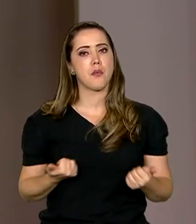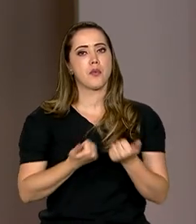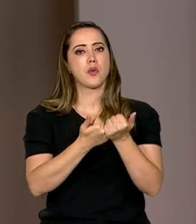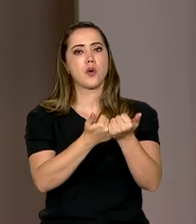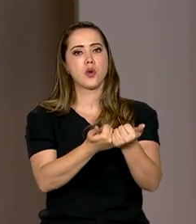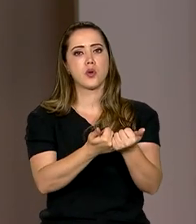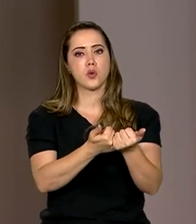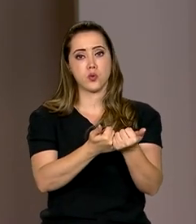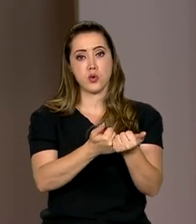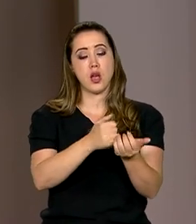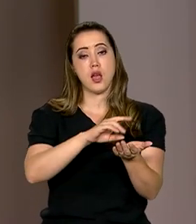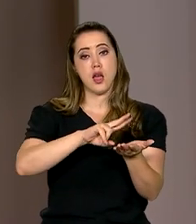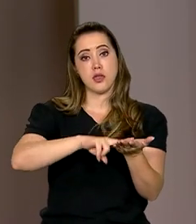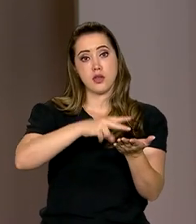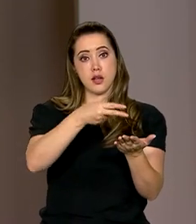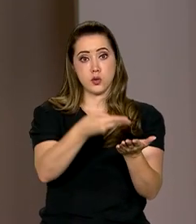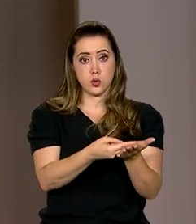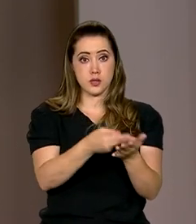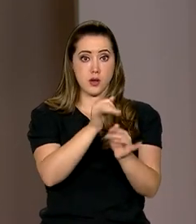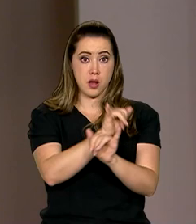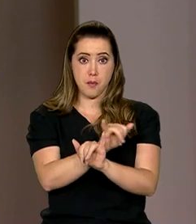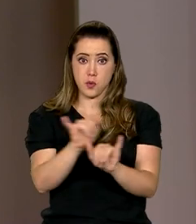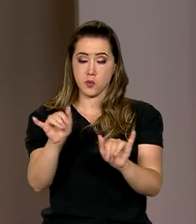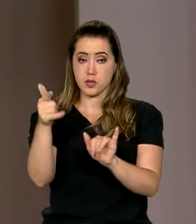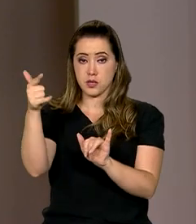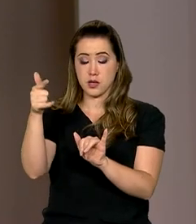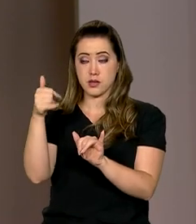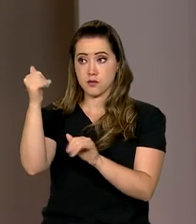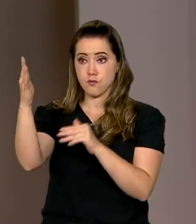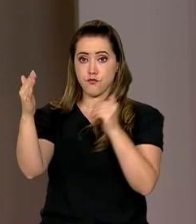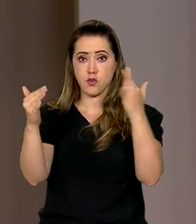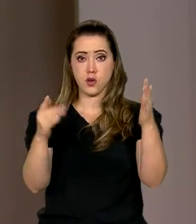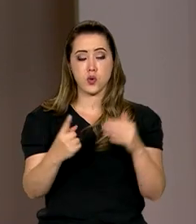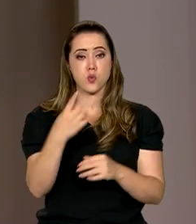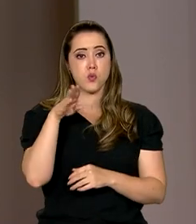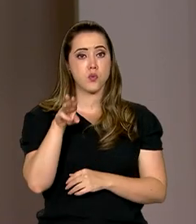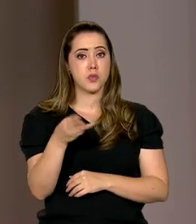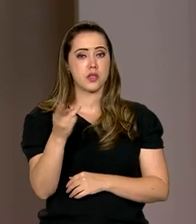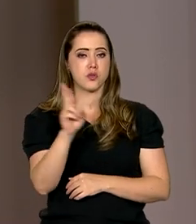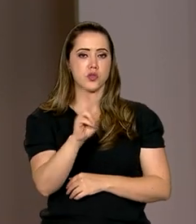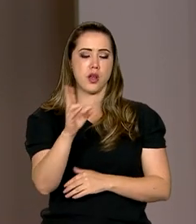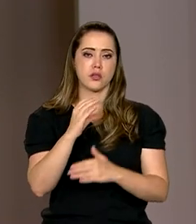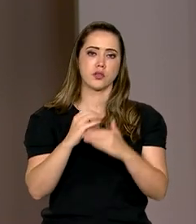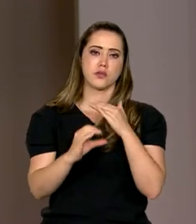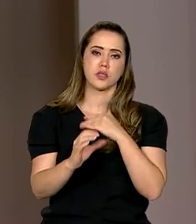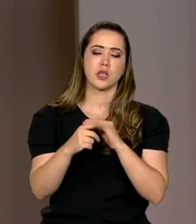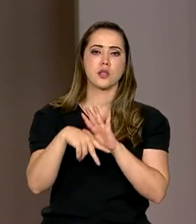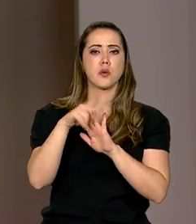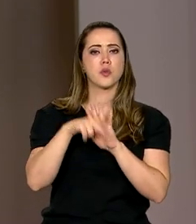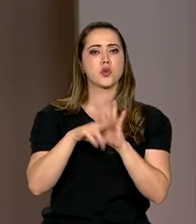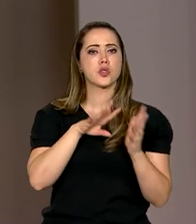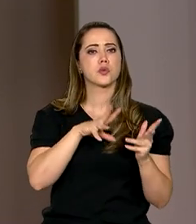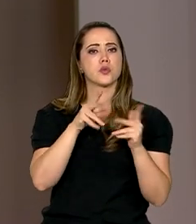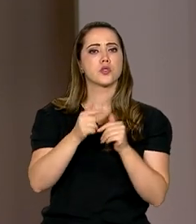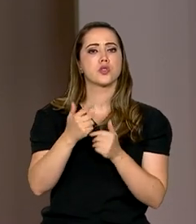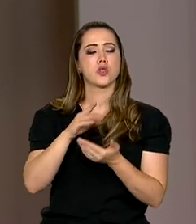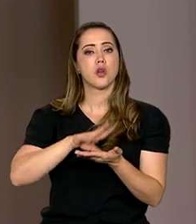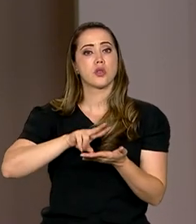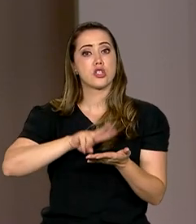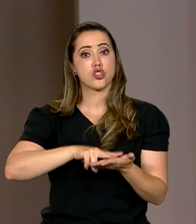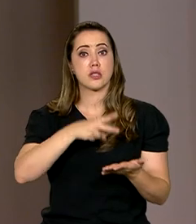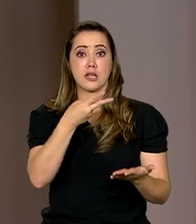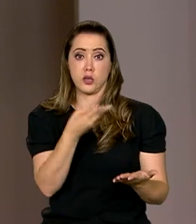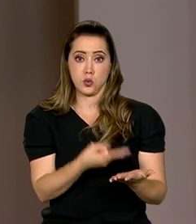e a Publicação de Autores Brasileiros no Exterior. Um milhão de reais vai ser destinado a projetos internacionais de tradução